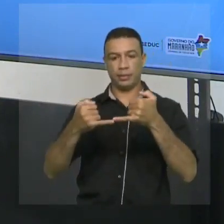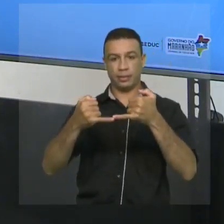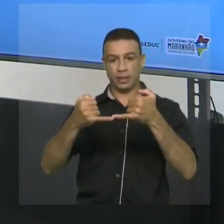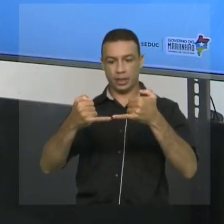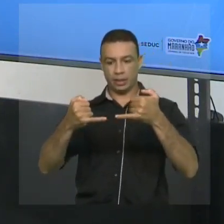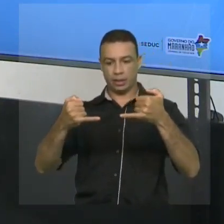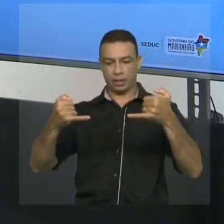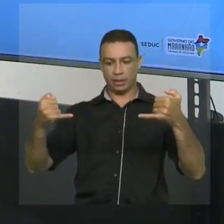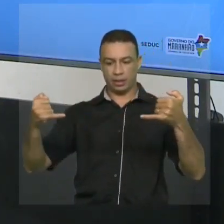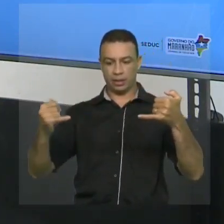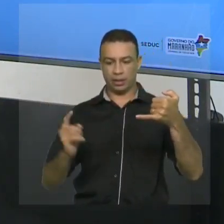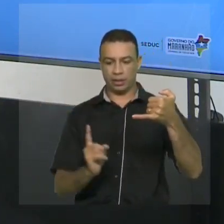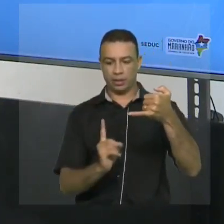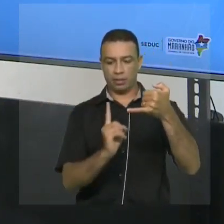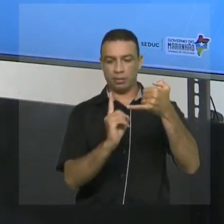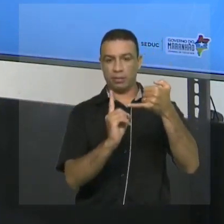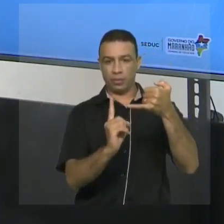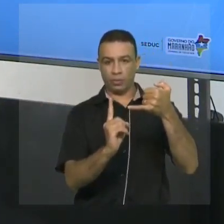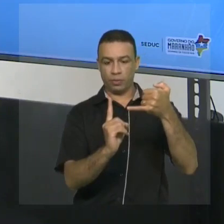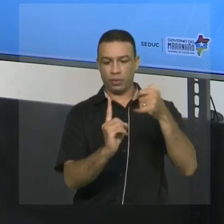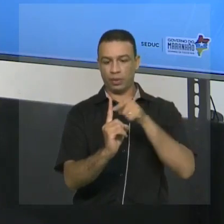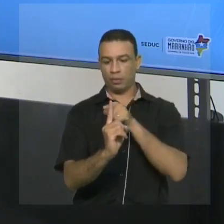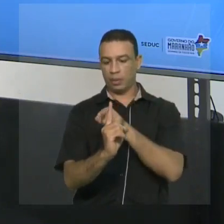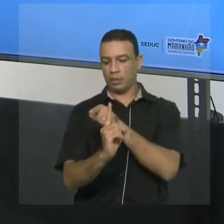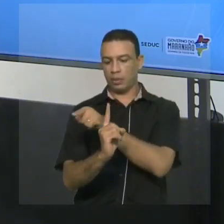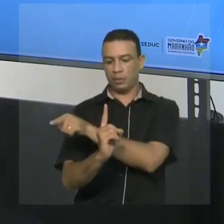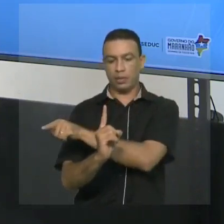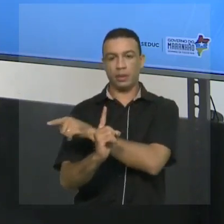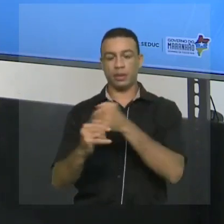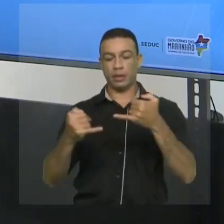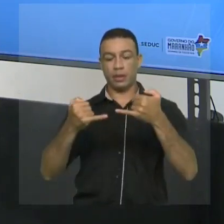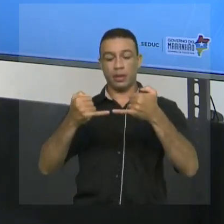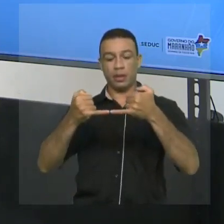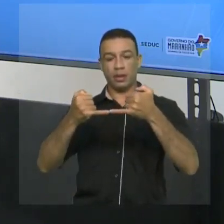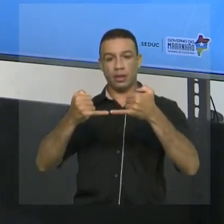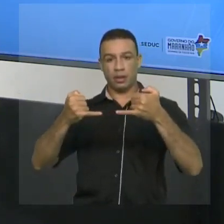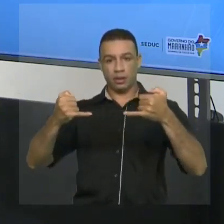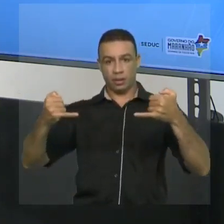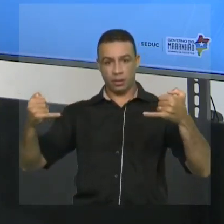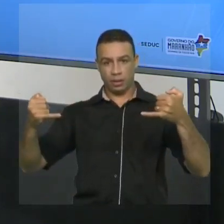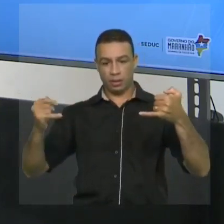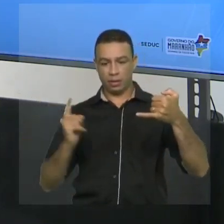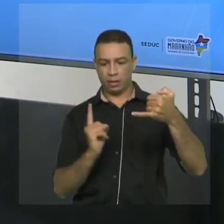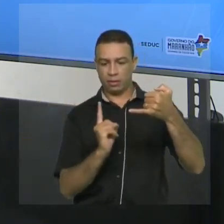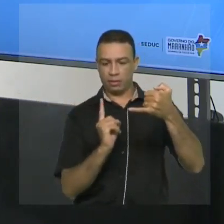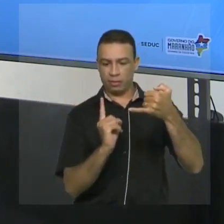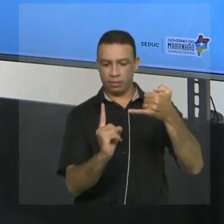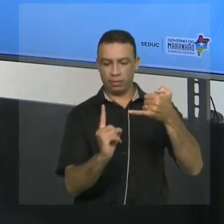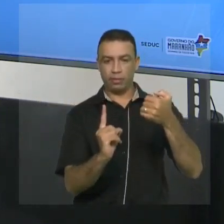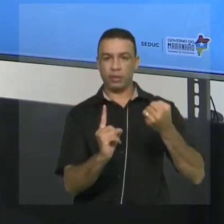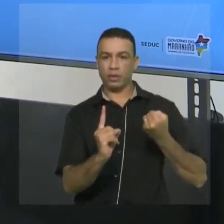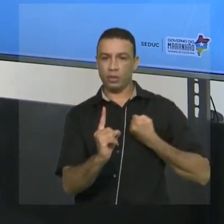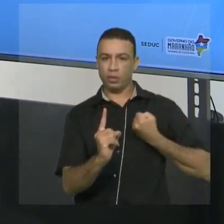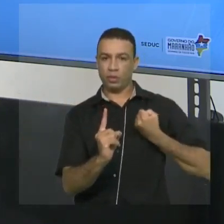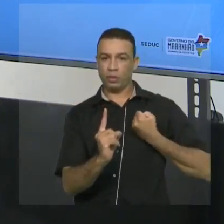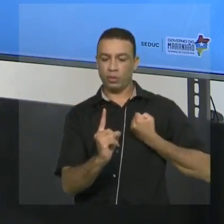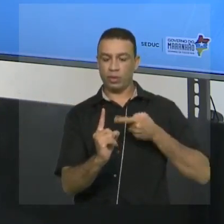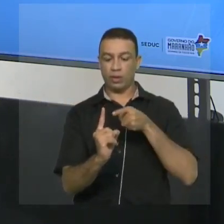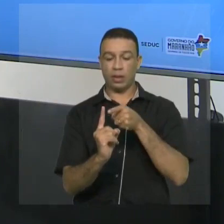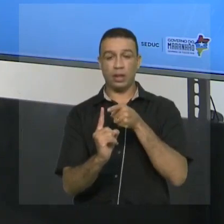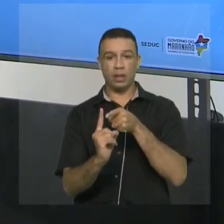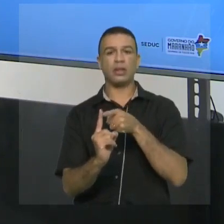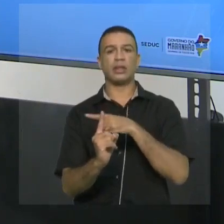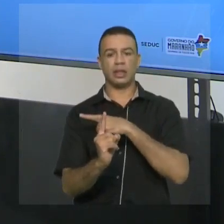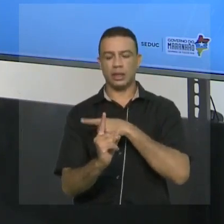localização de números. Ora, o nome já está falando, reta numérica, ou seja, uma reta